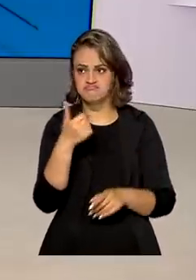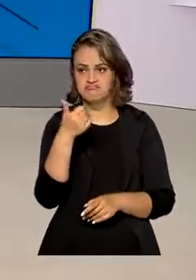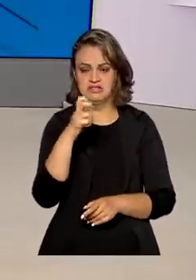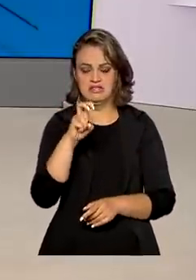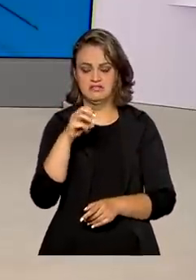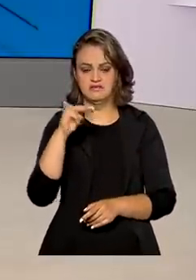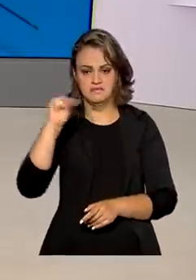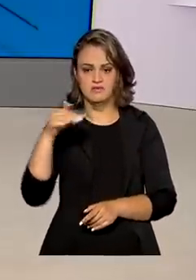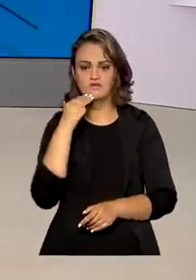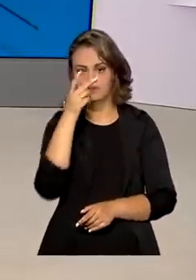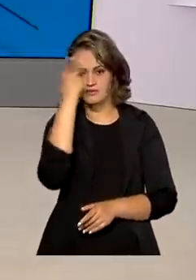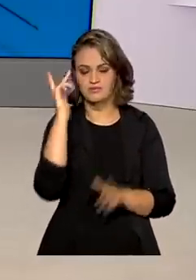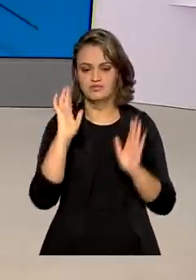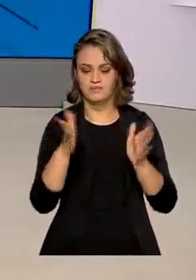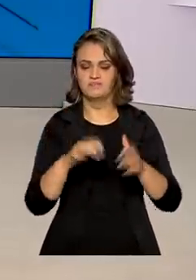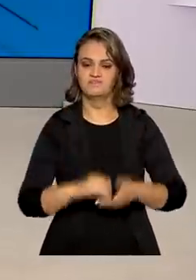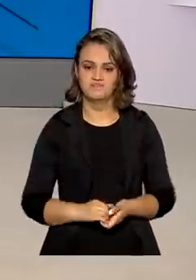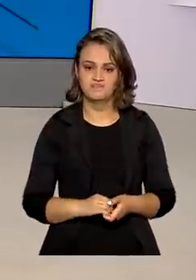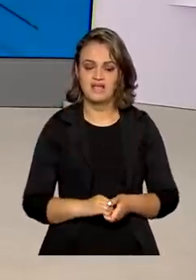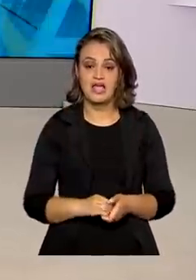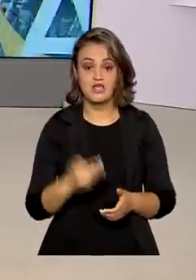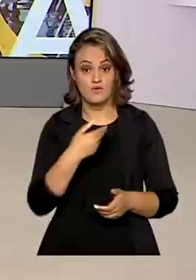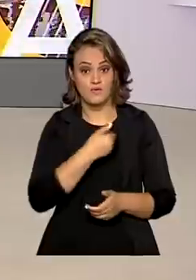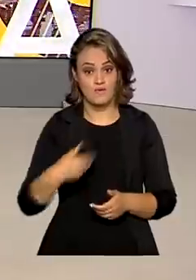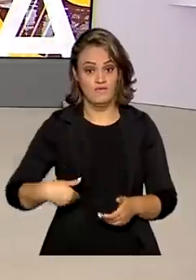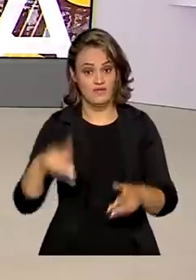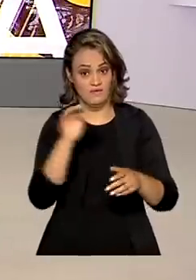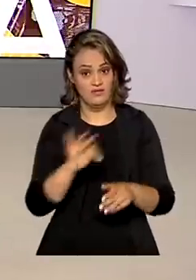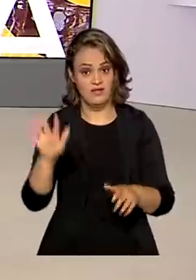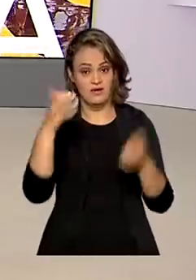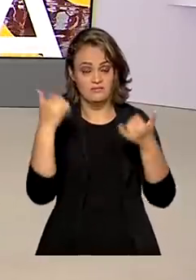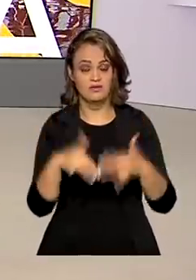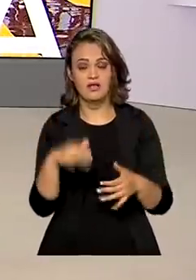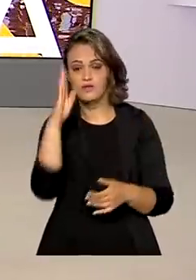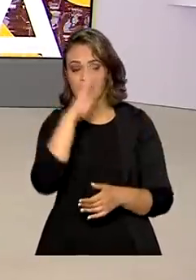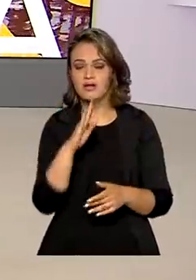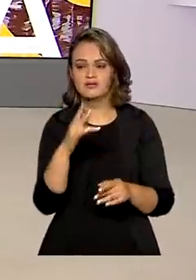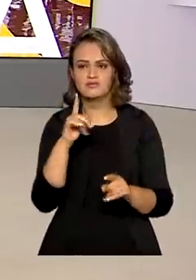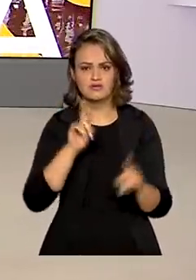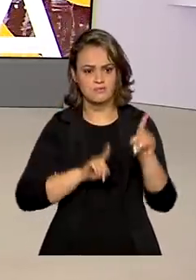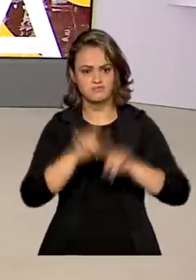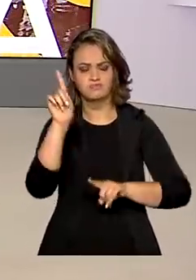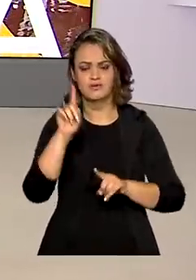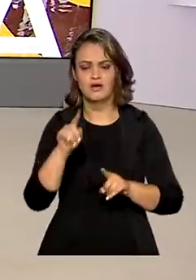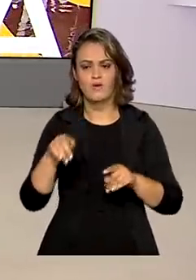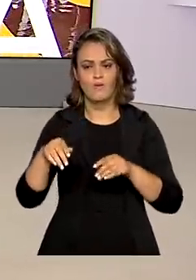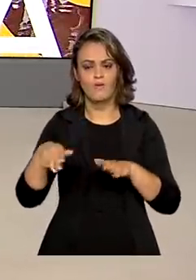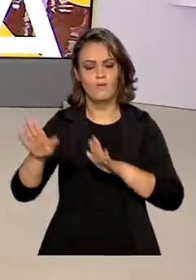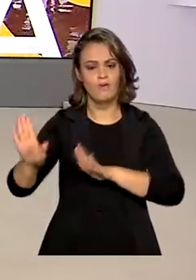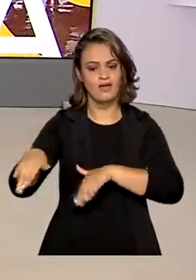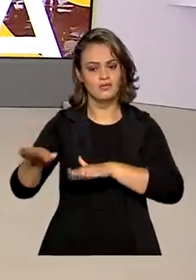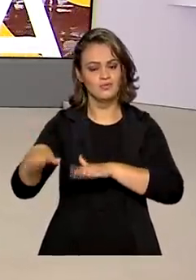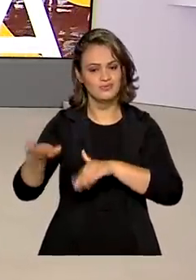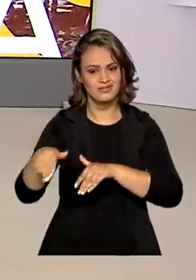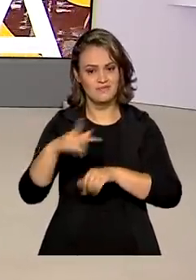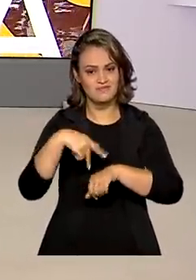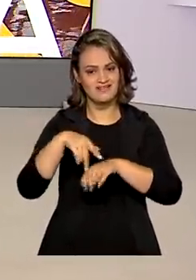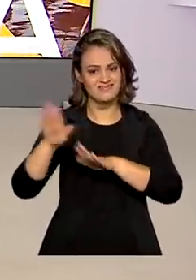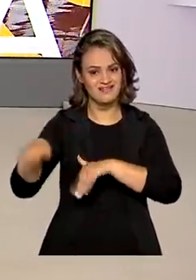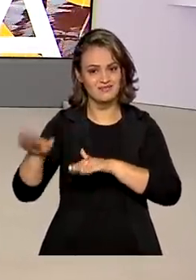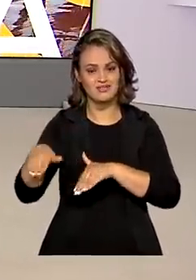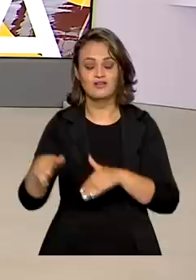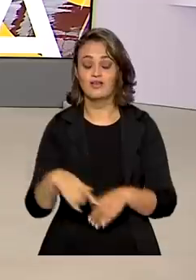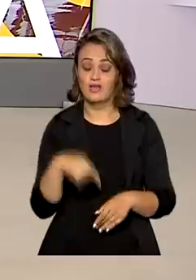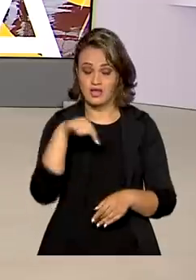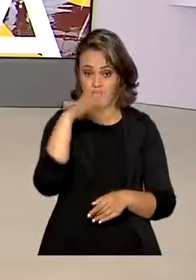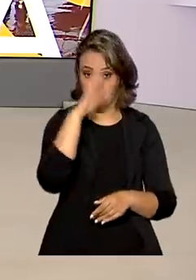15 milhões de pessoas. E, de acordo com o governo federal, o Brasil ultrapassou o Reino Unido no número de vacinas. E é o quarto